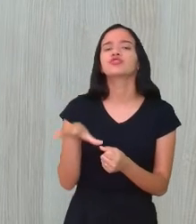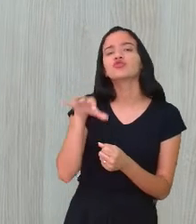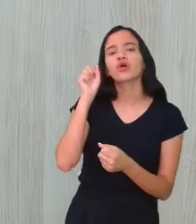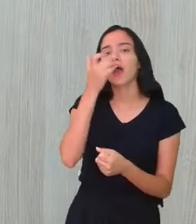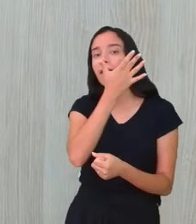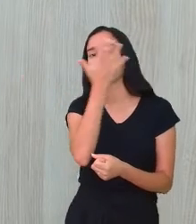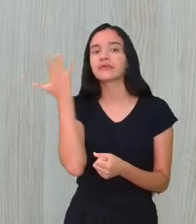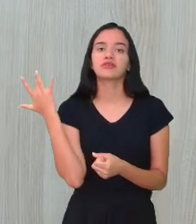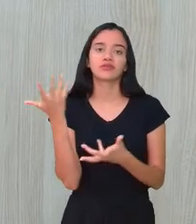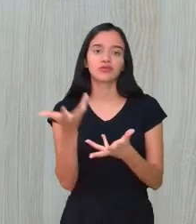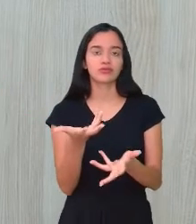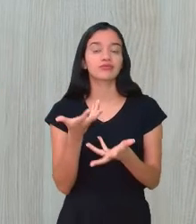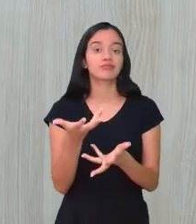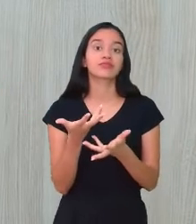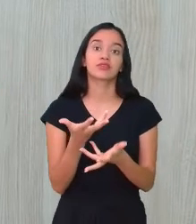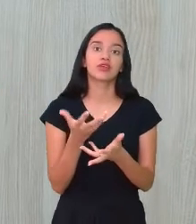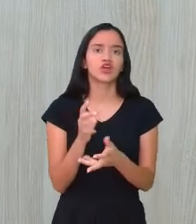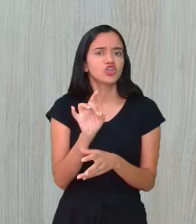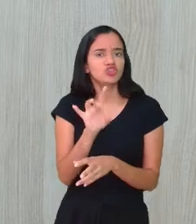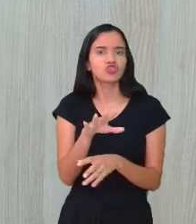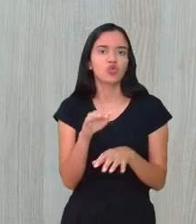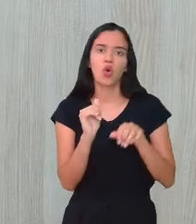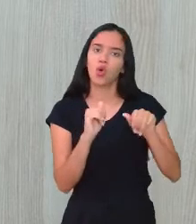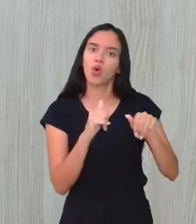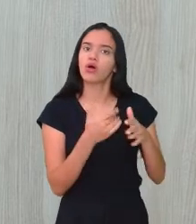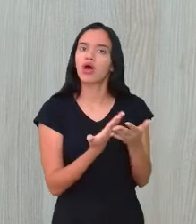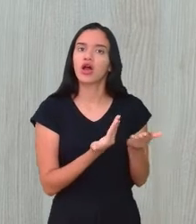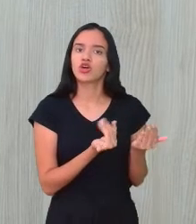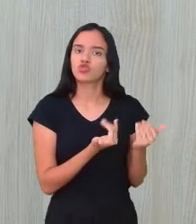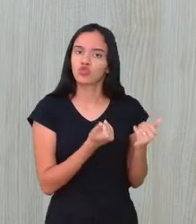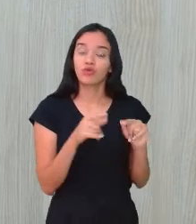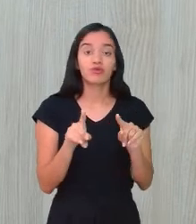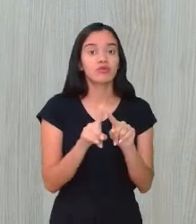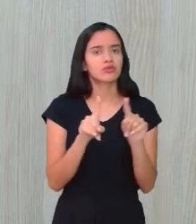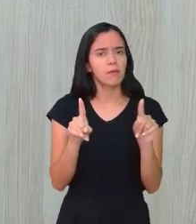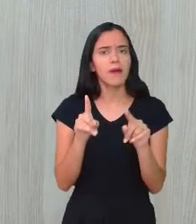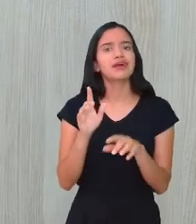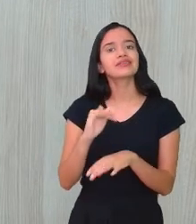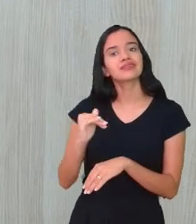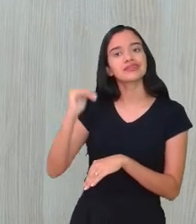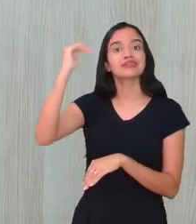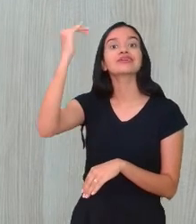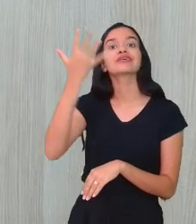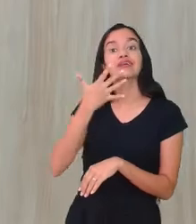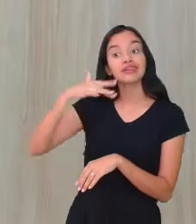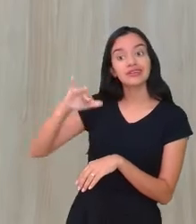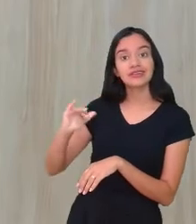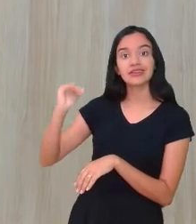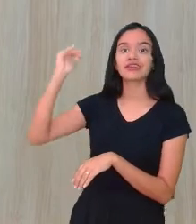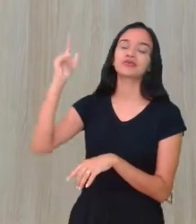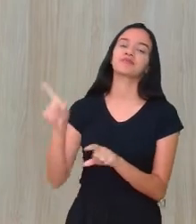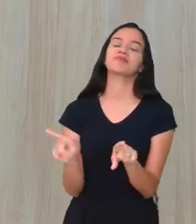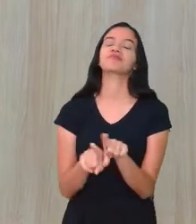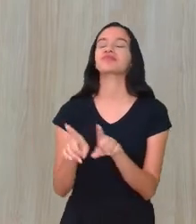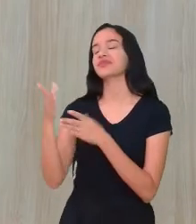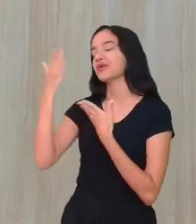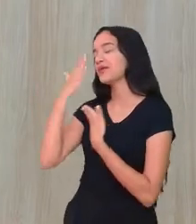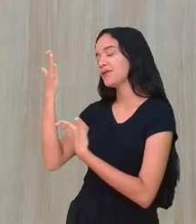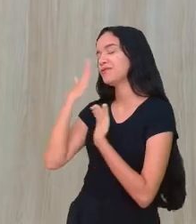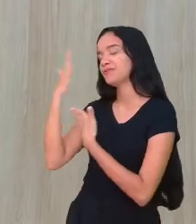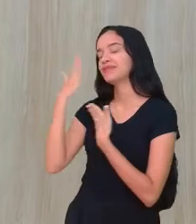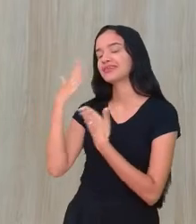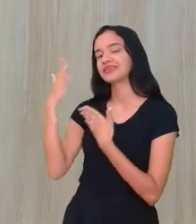pessoas têm a nos dizer. Não só os jovens, as crianças e também os adultos. Não é isso, professora Cláudia? É isso, professora Isabel. Obrigada aí pela